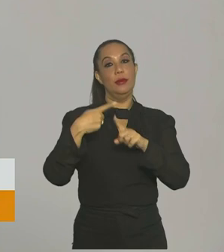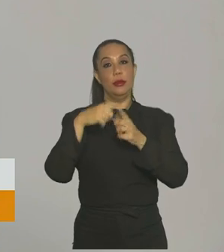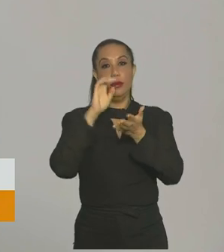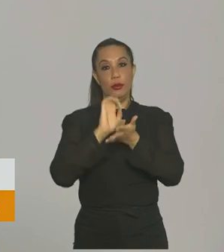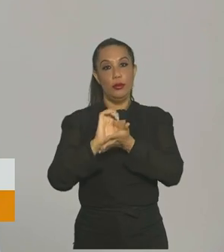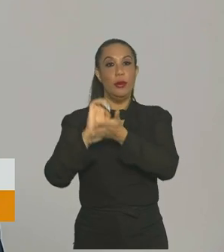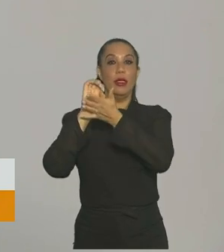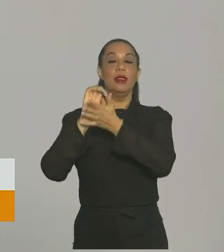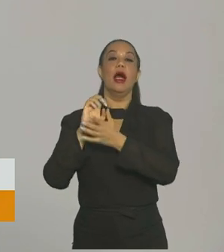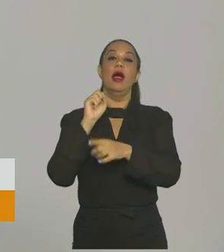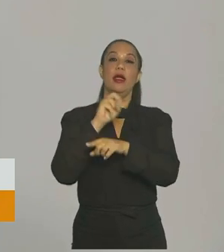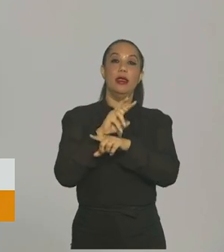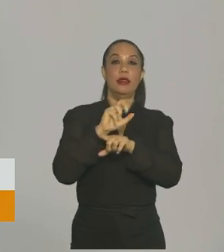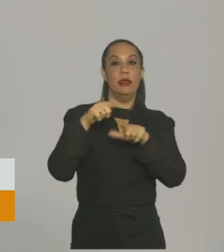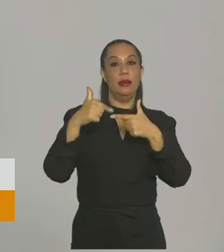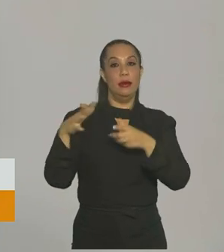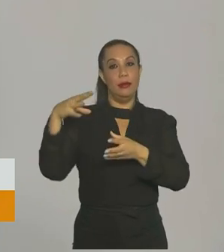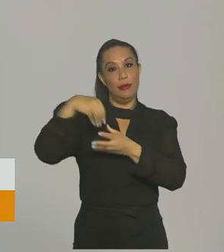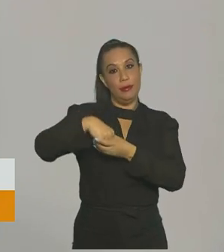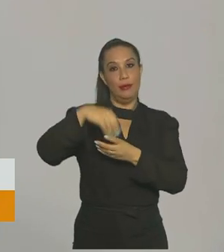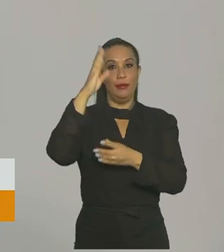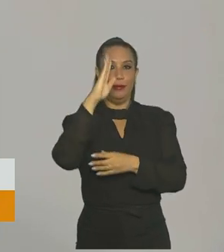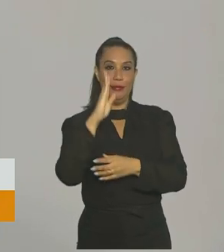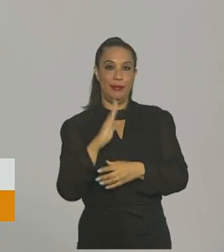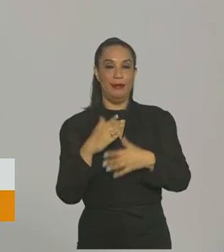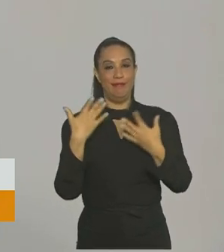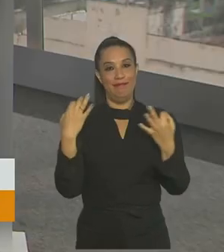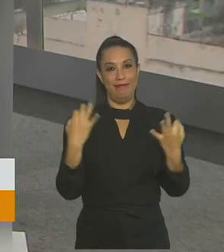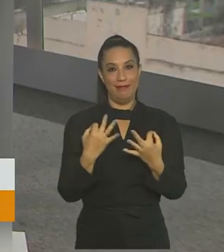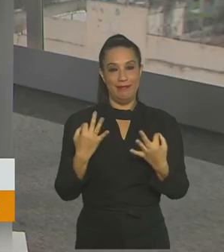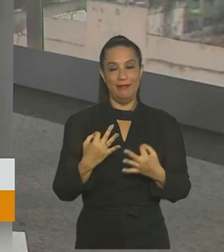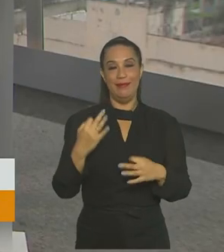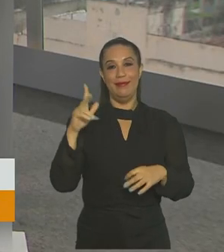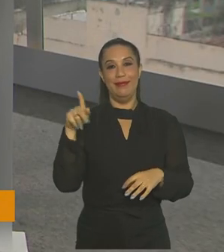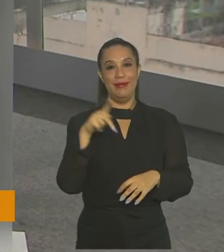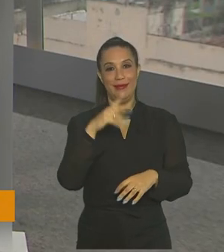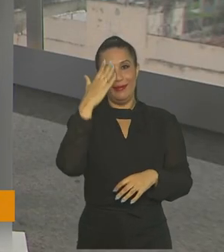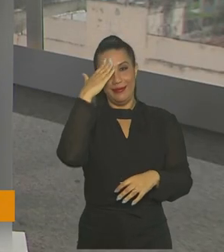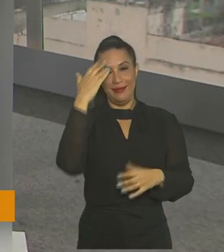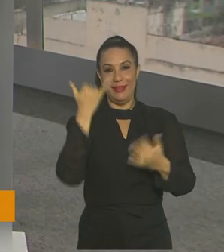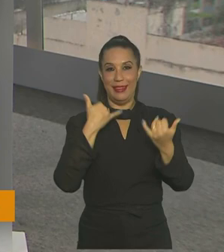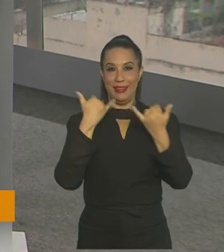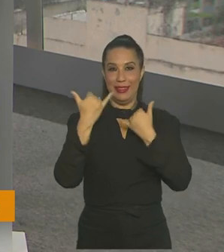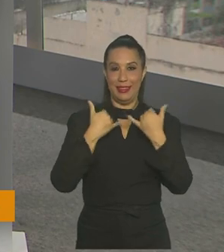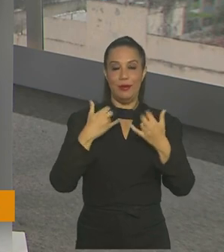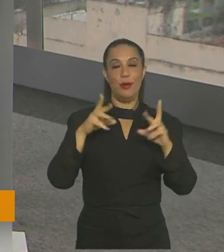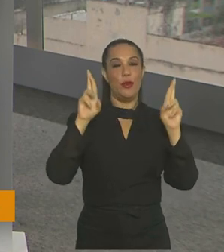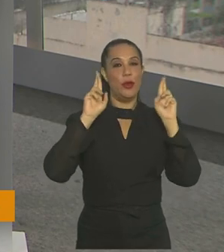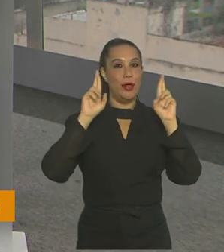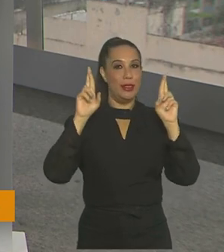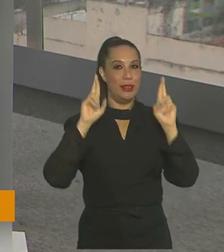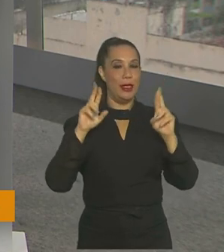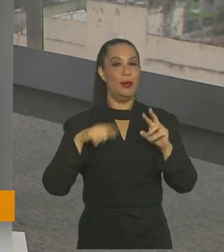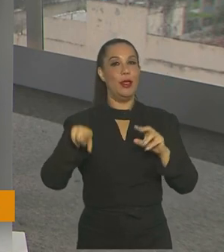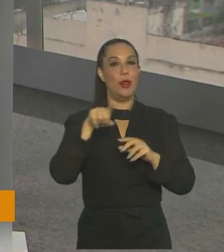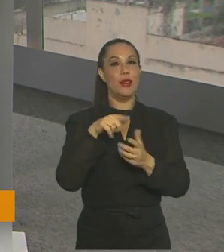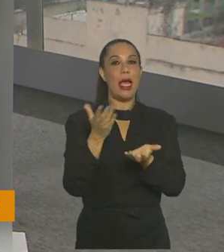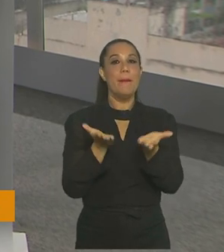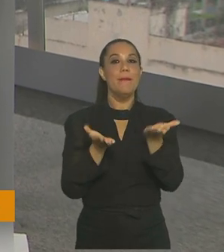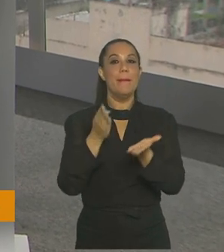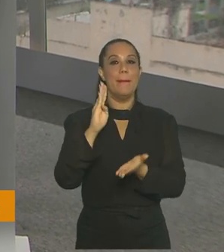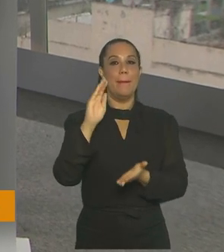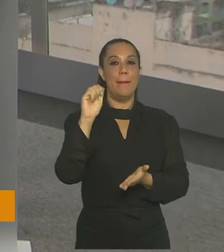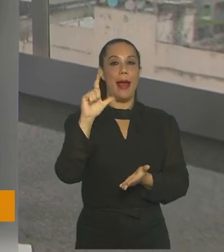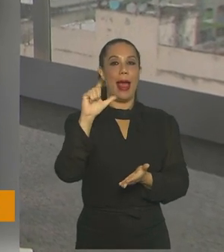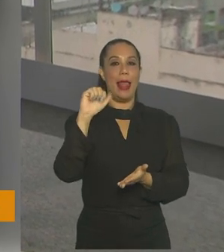acaba gerando empregos domesticamente. Perfeito. Professor, obrigado pelas suas informações. Vamos torcer, então, para a nossa balança cada vez